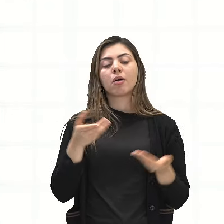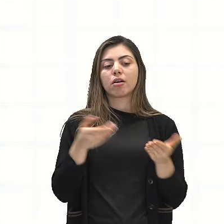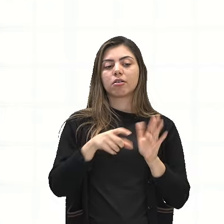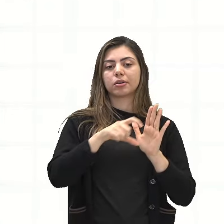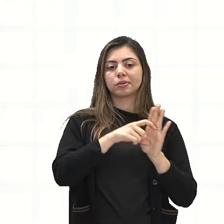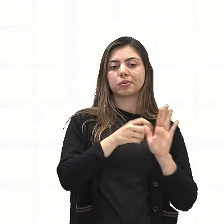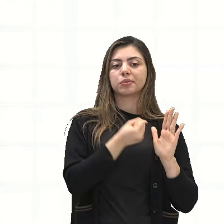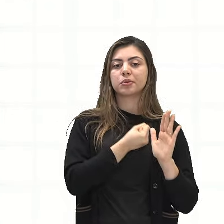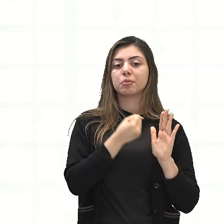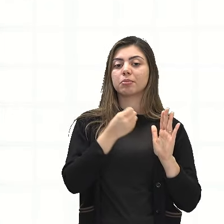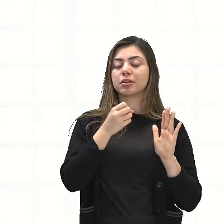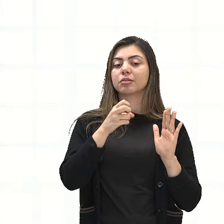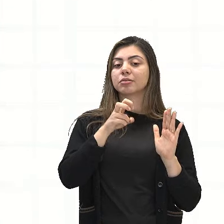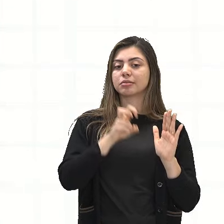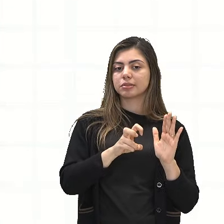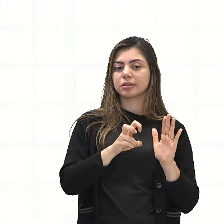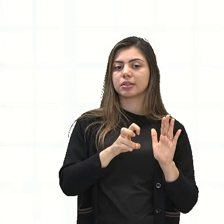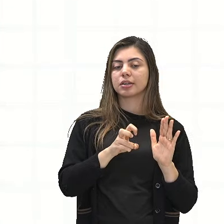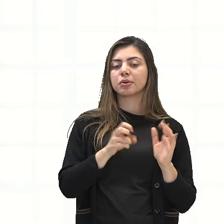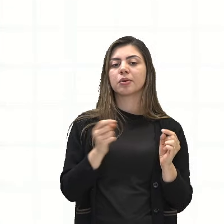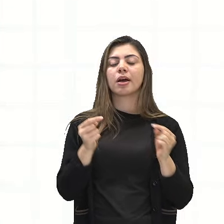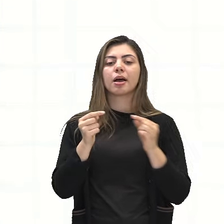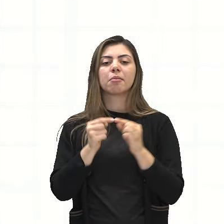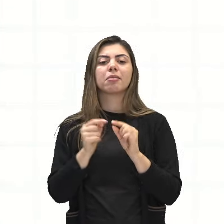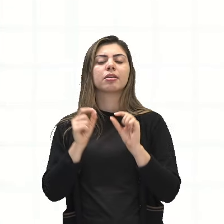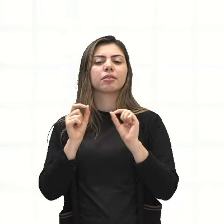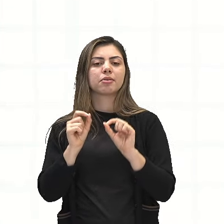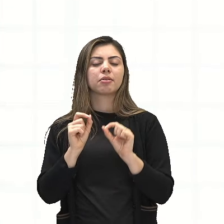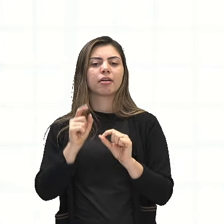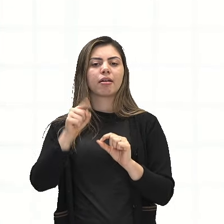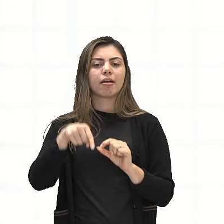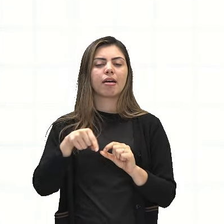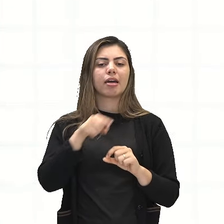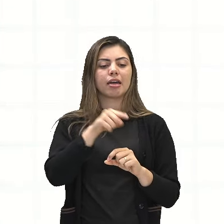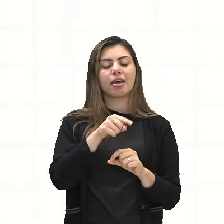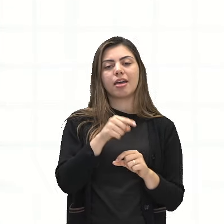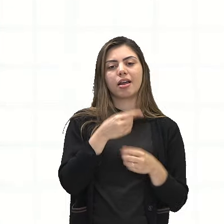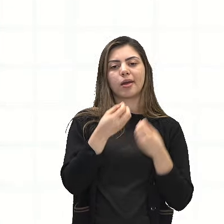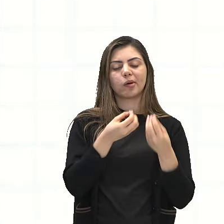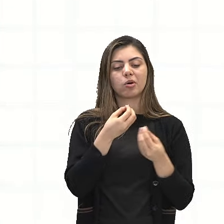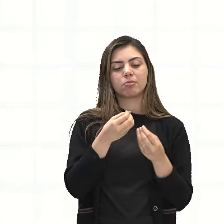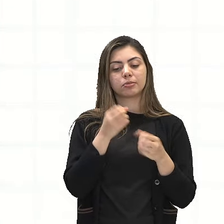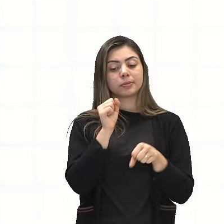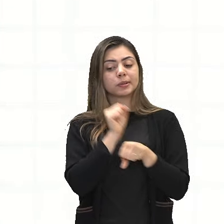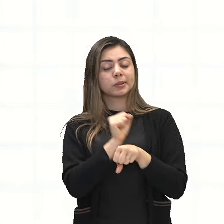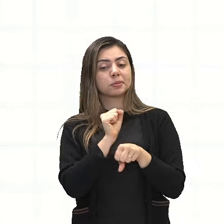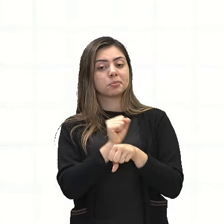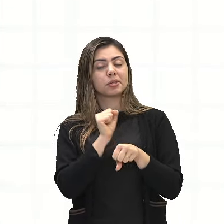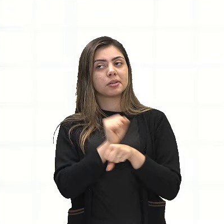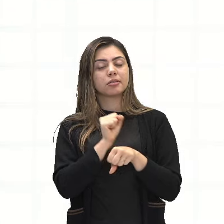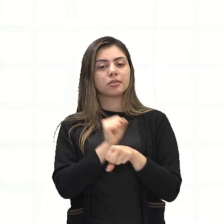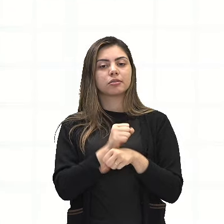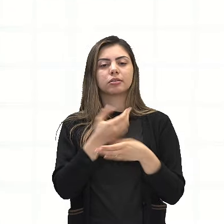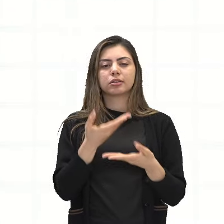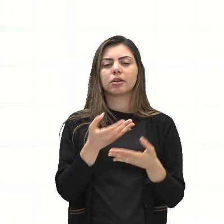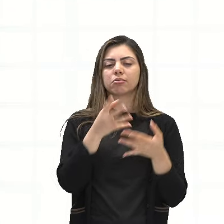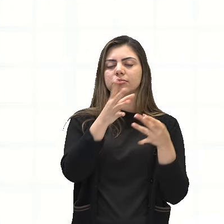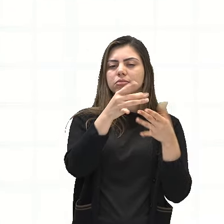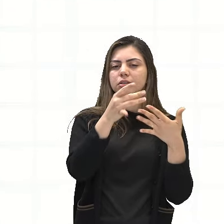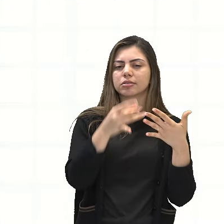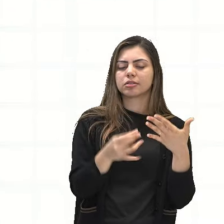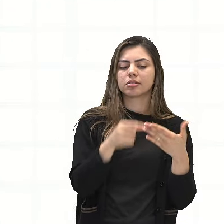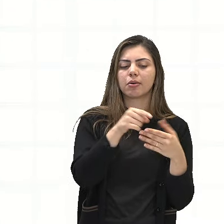quinto apresenta o desapego e a submissão. Essa descrição da laranja